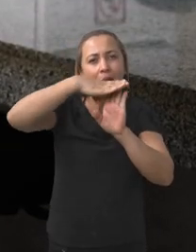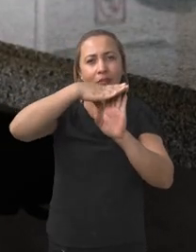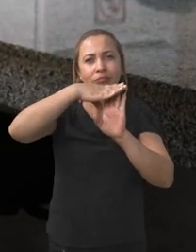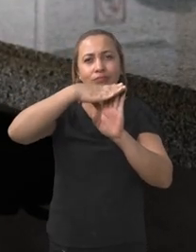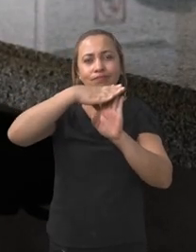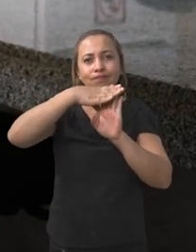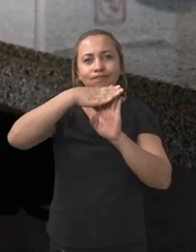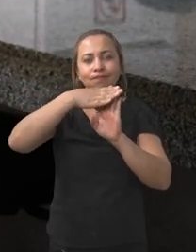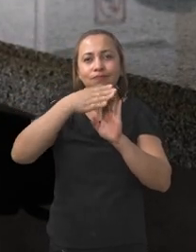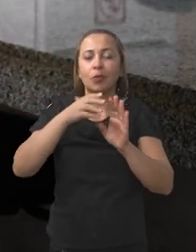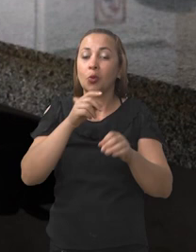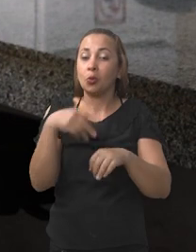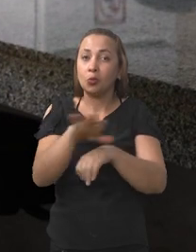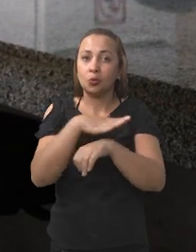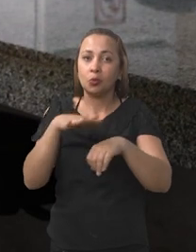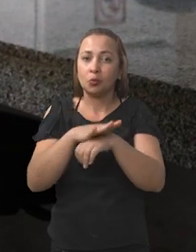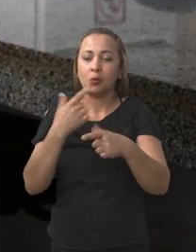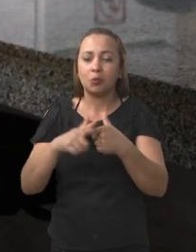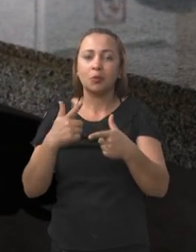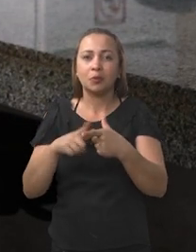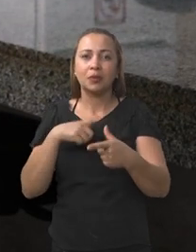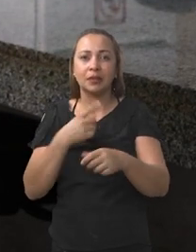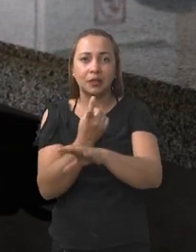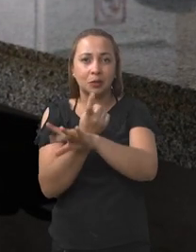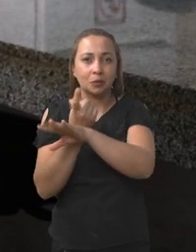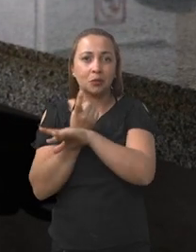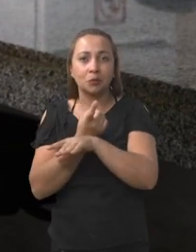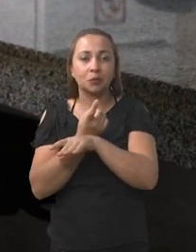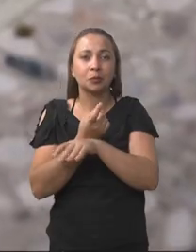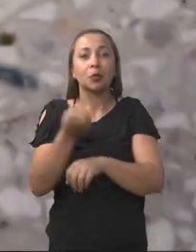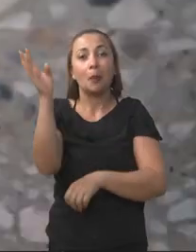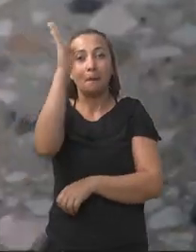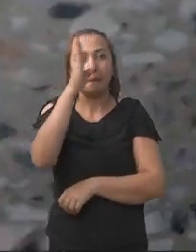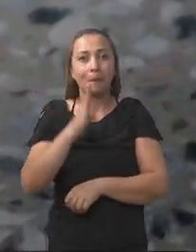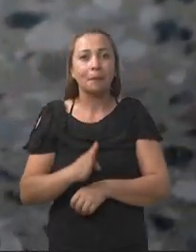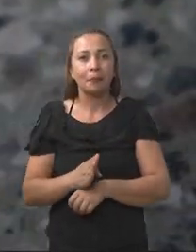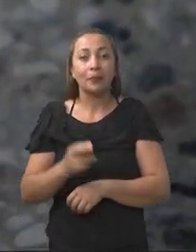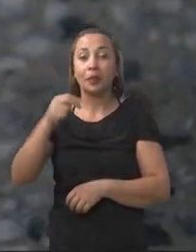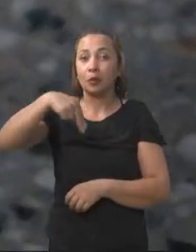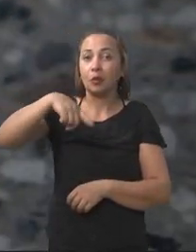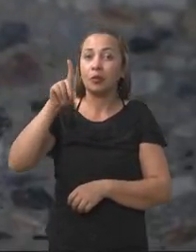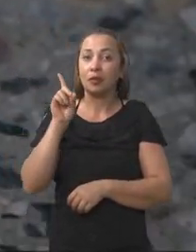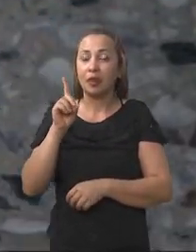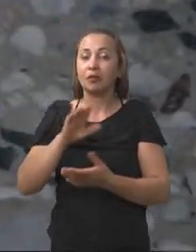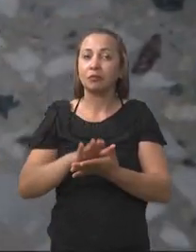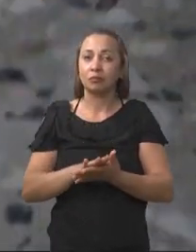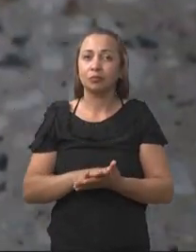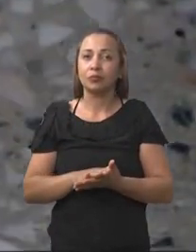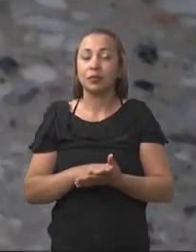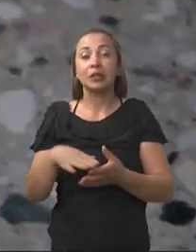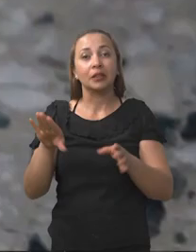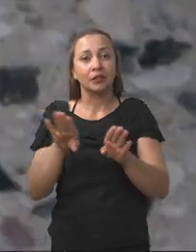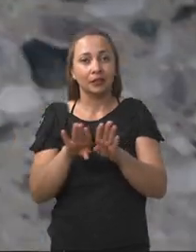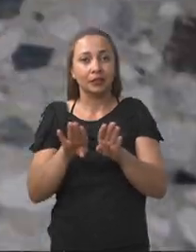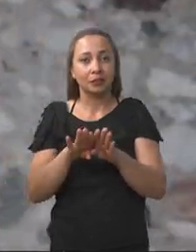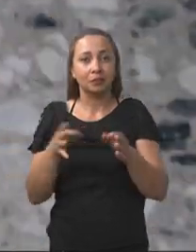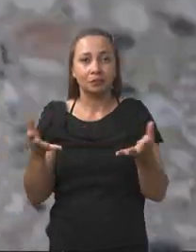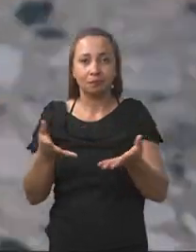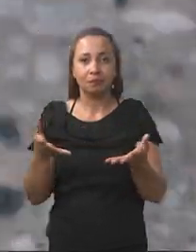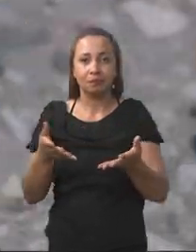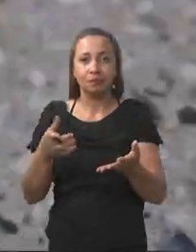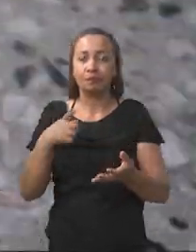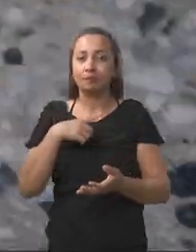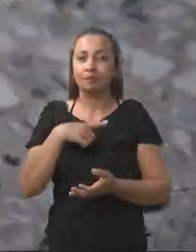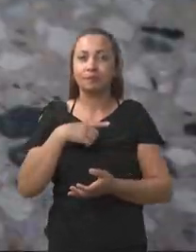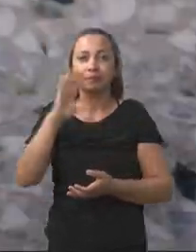de escorpionismos no Brasil e no Nordeste. A situação atual é